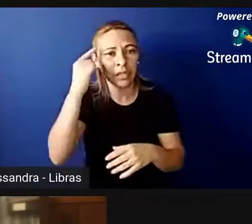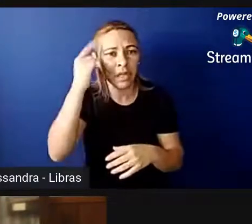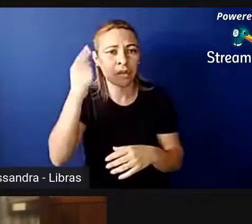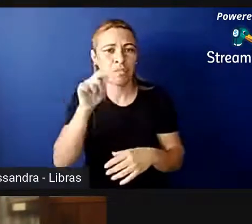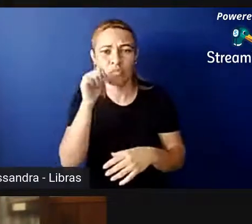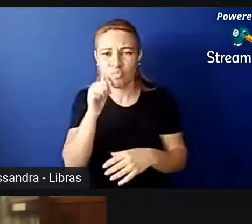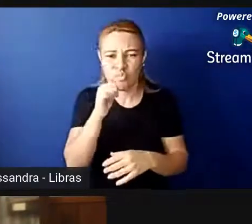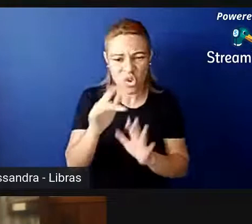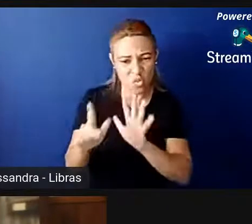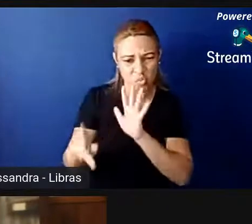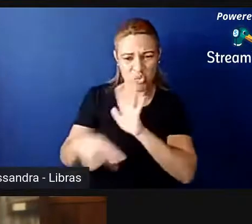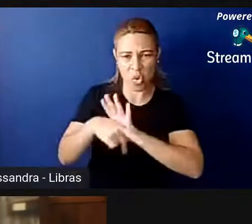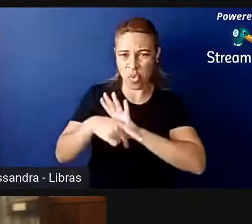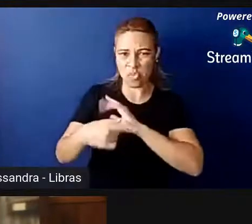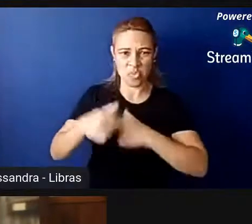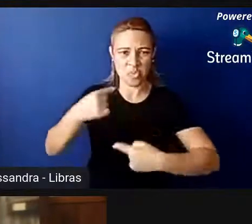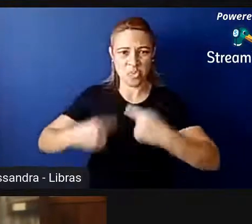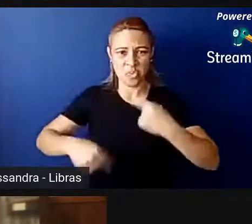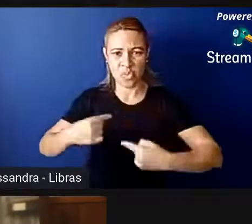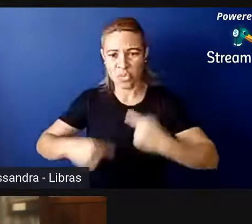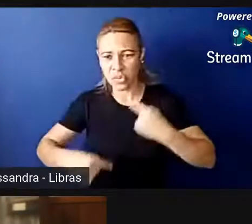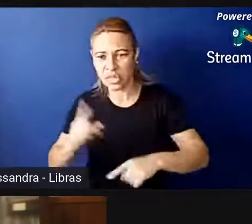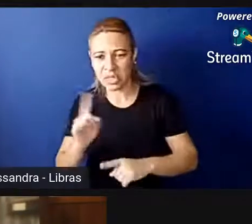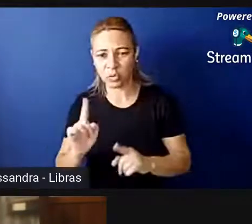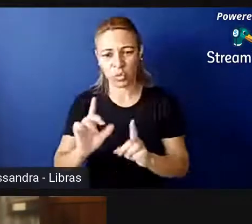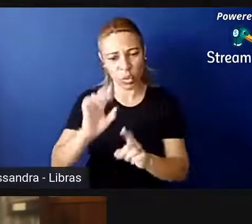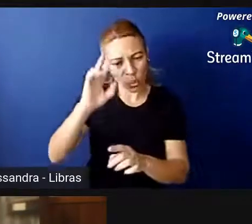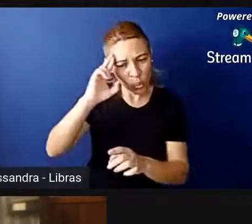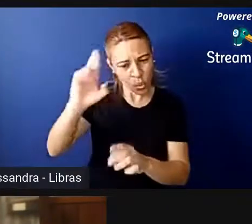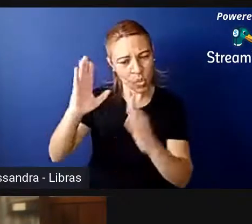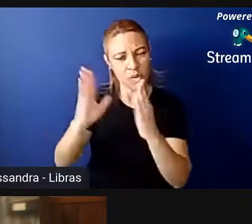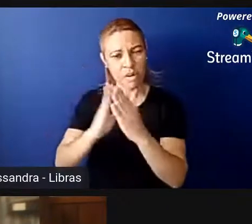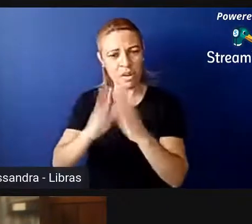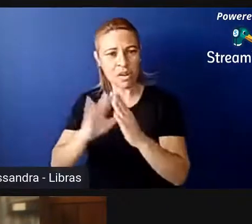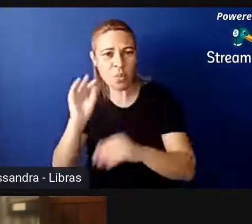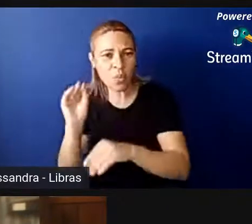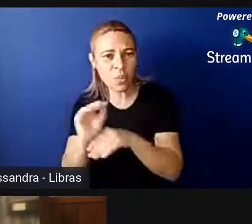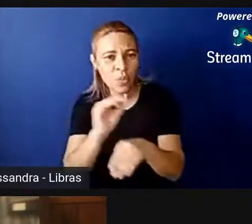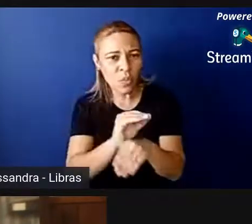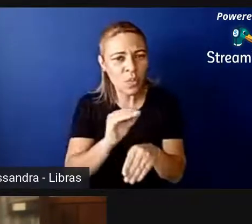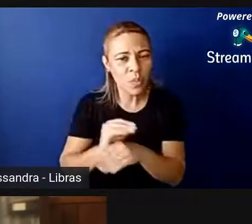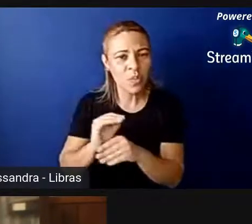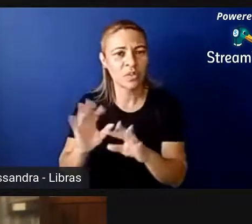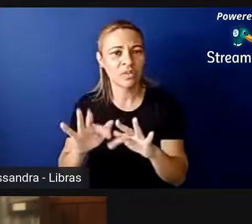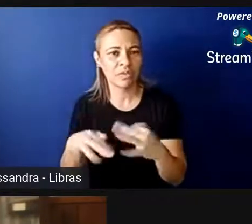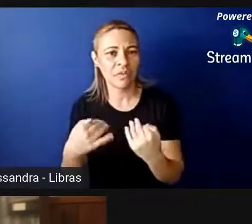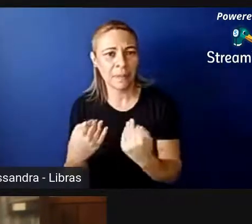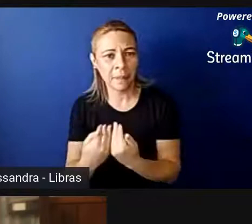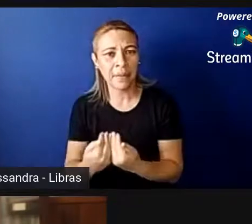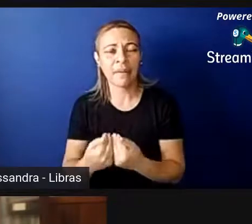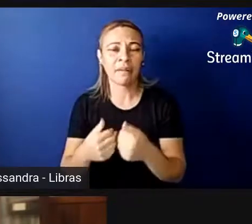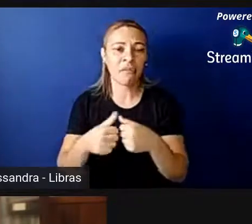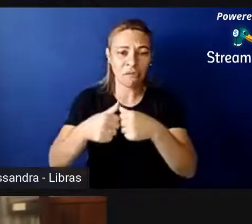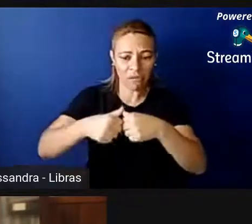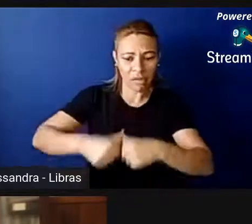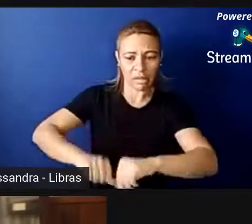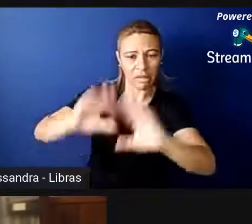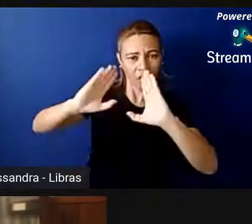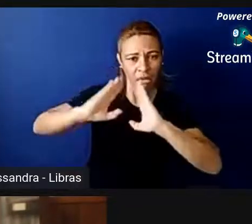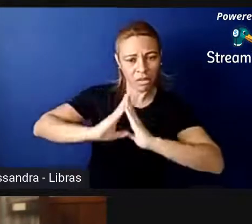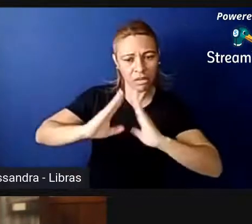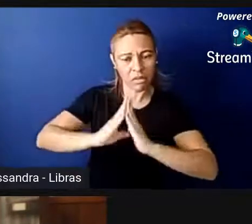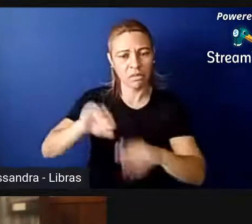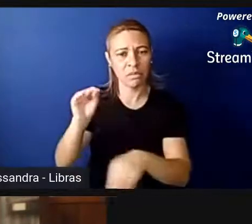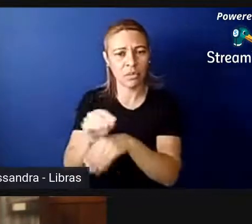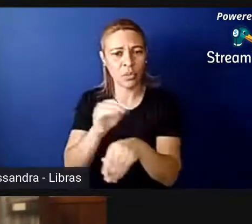pertence à vida pública, de que a mulher pertence ao lar, de que ela é feita para cuidar, e que ela deve, portanto, ficar no lar cuidando dos